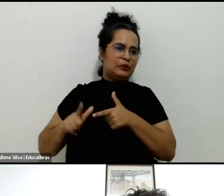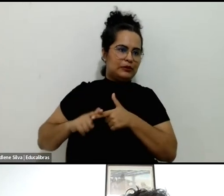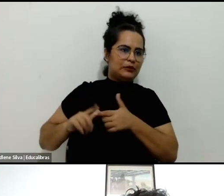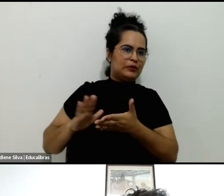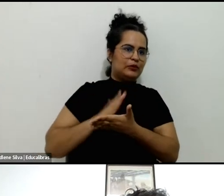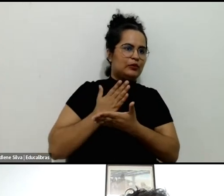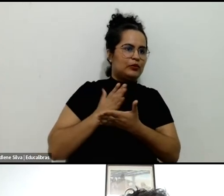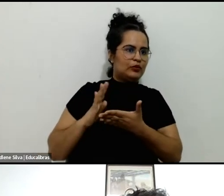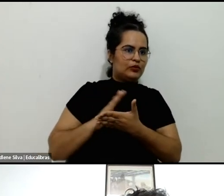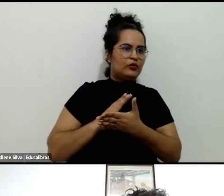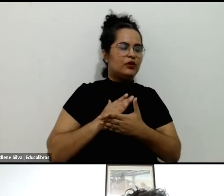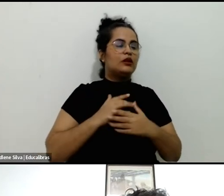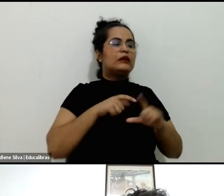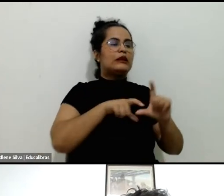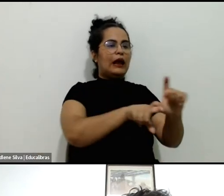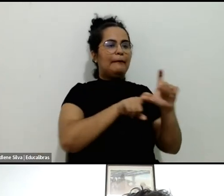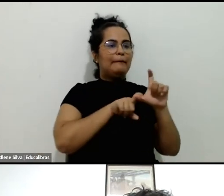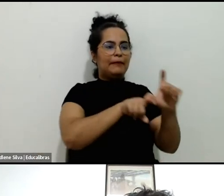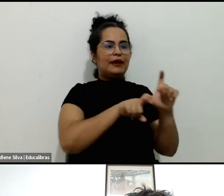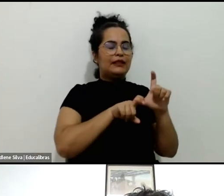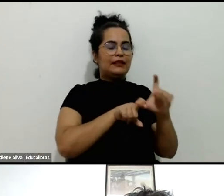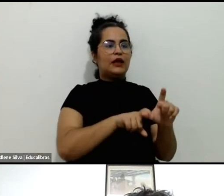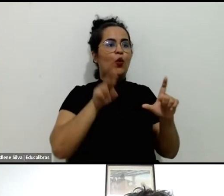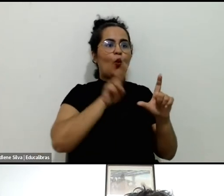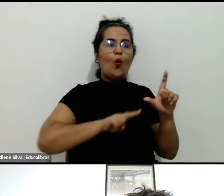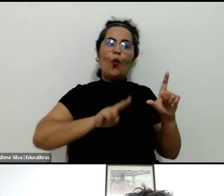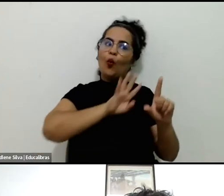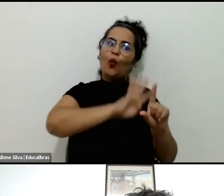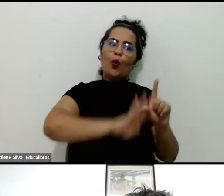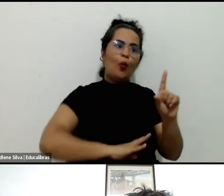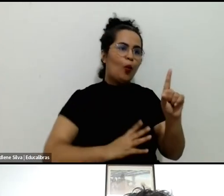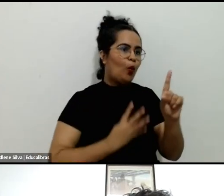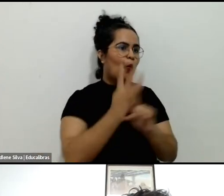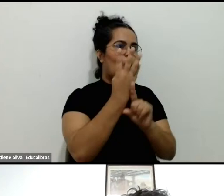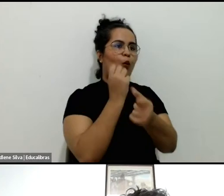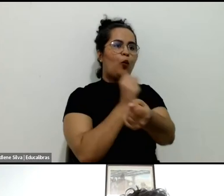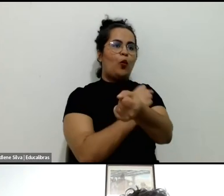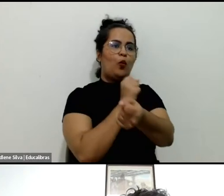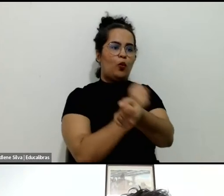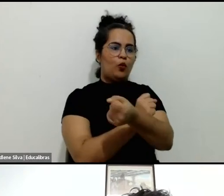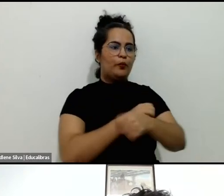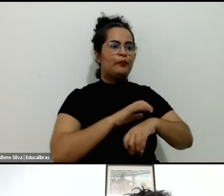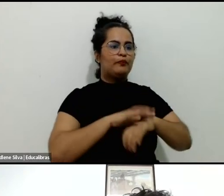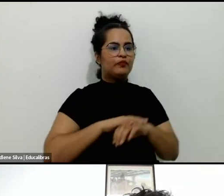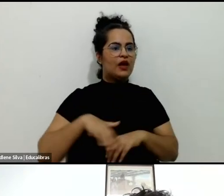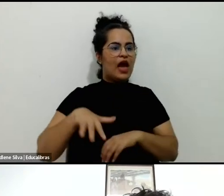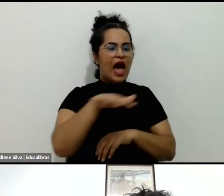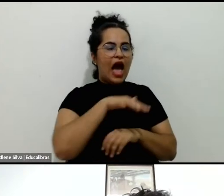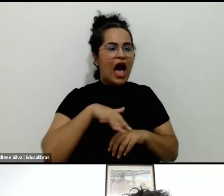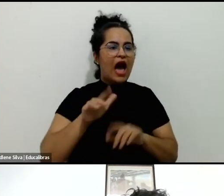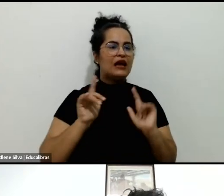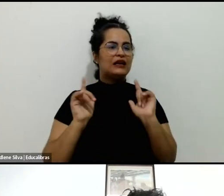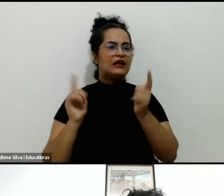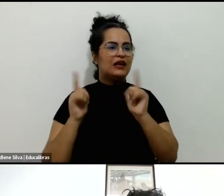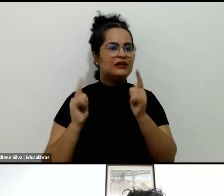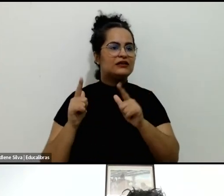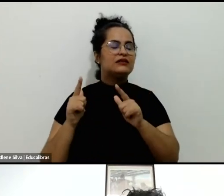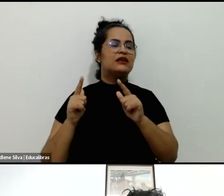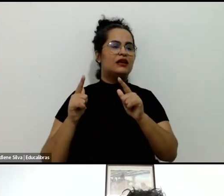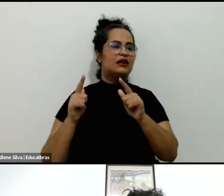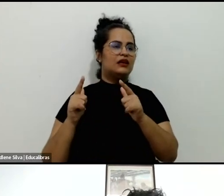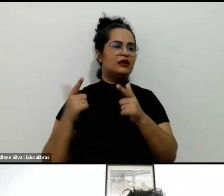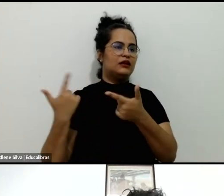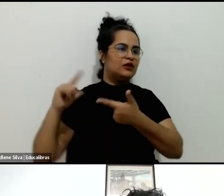dependência e uso excessivo, deslocamento de espaços lazer tradicionais e homogeneização